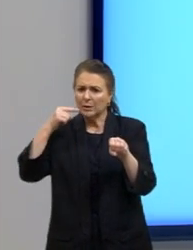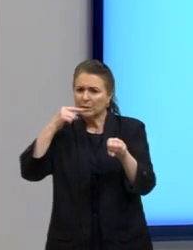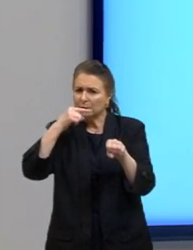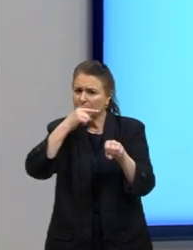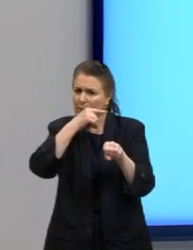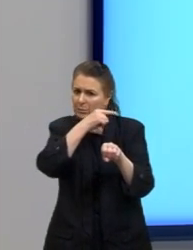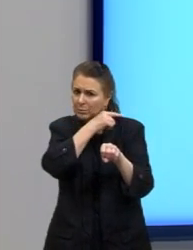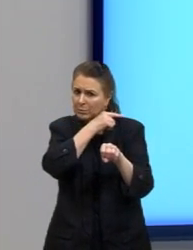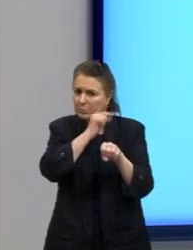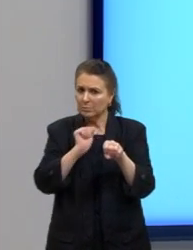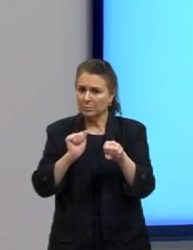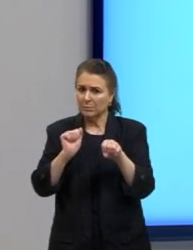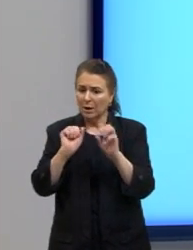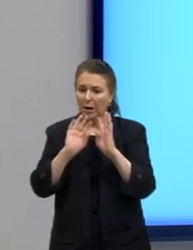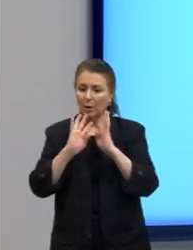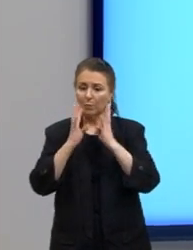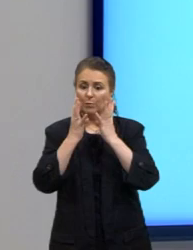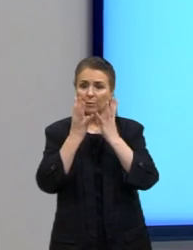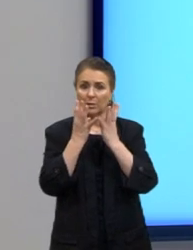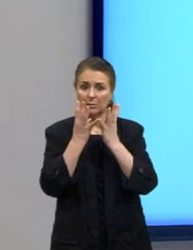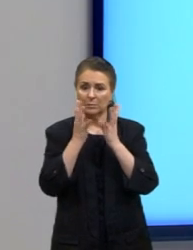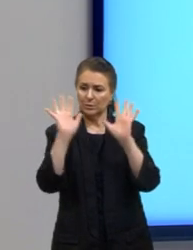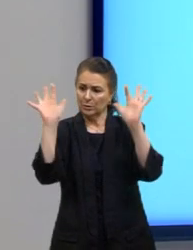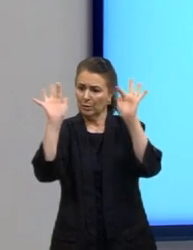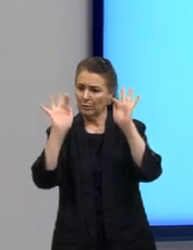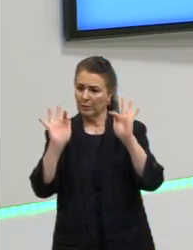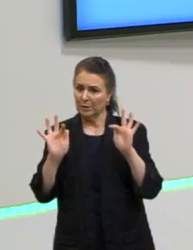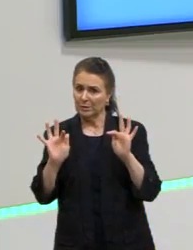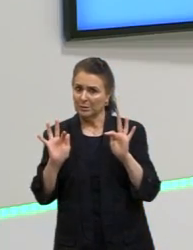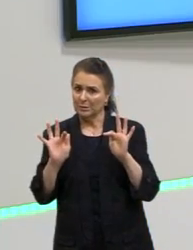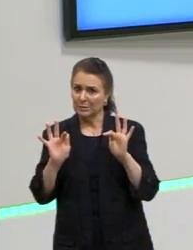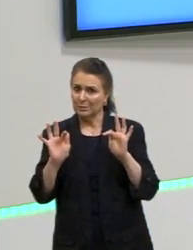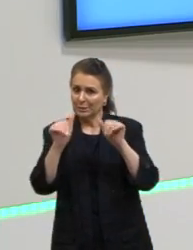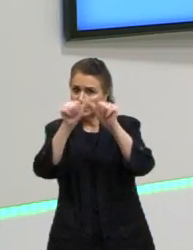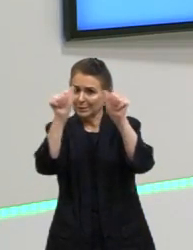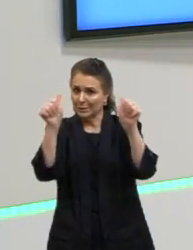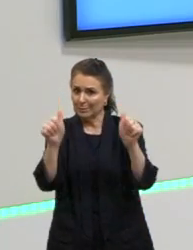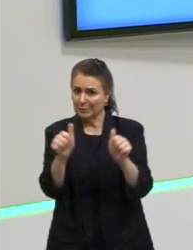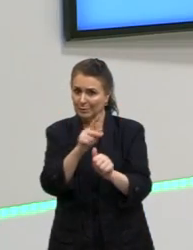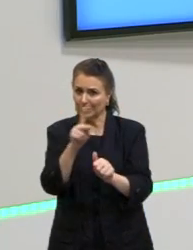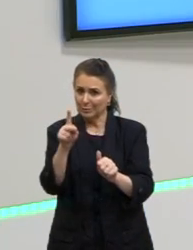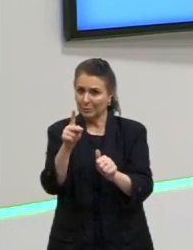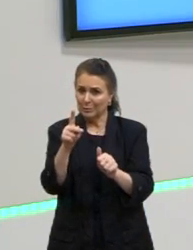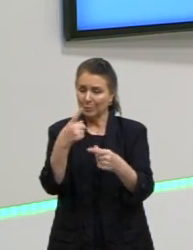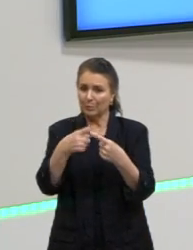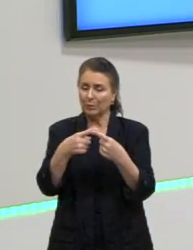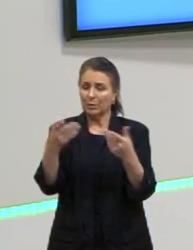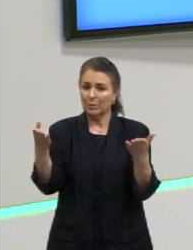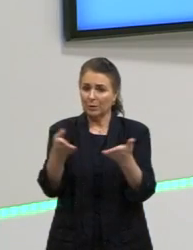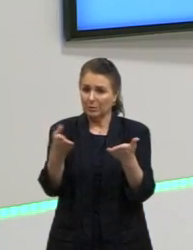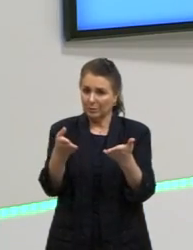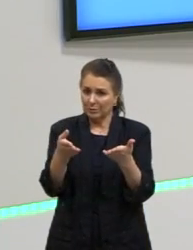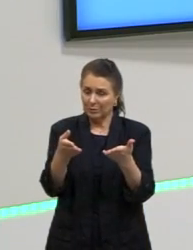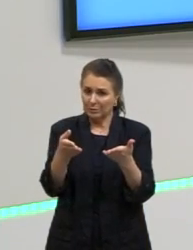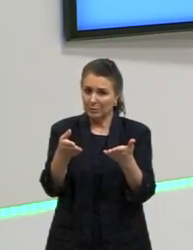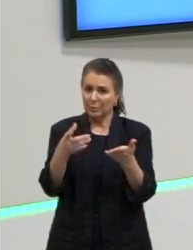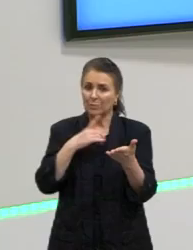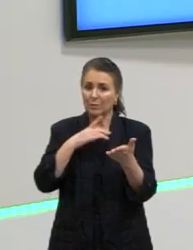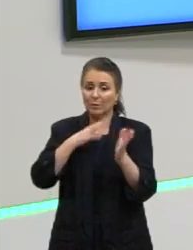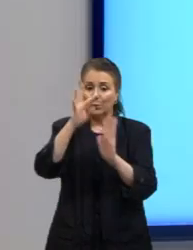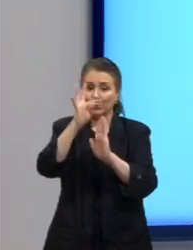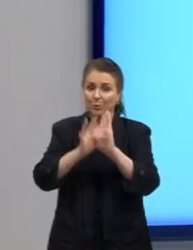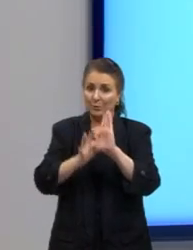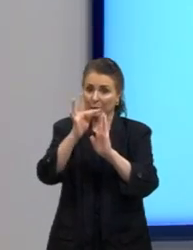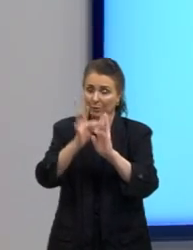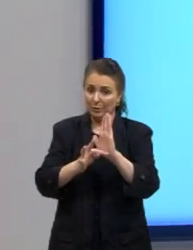contentes, estão faceiros? Por quê? Porque nós vamos agora para o texto nota